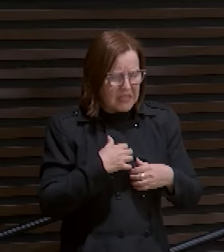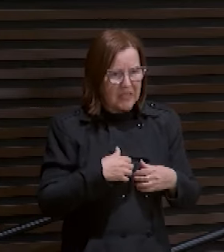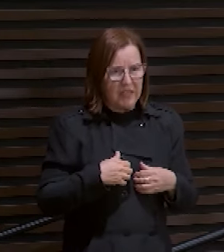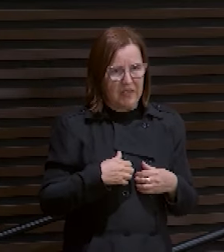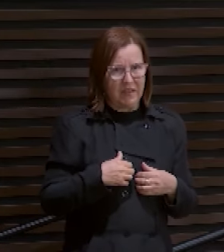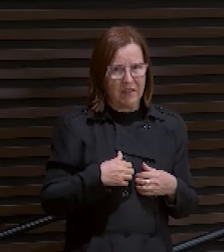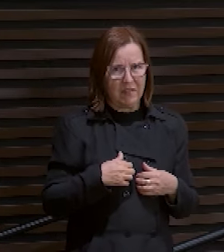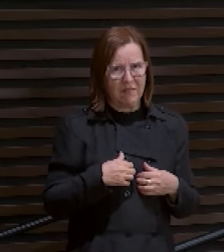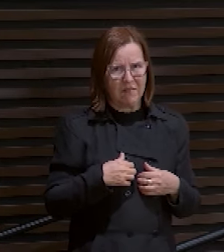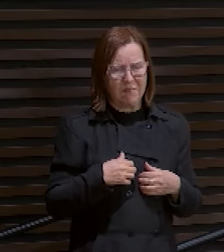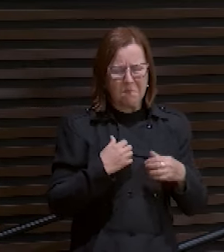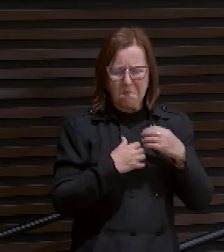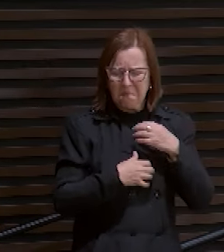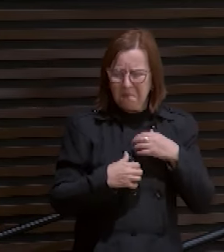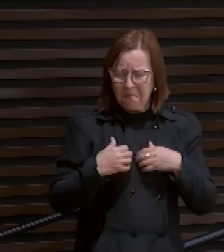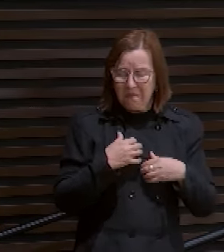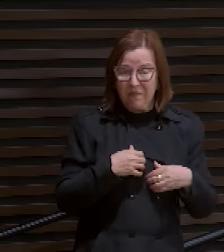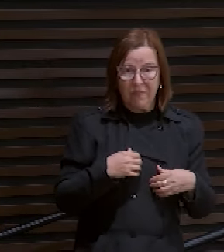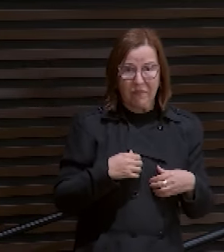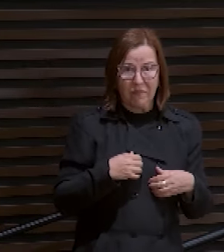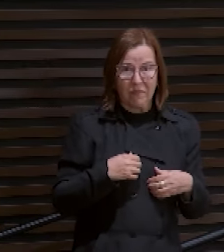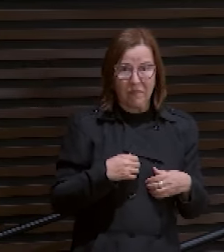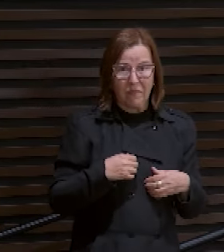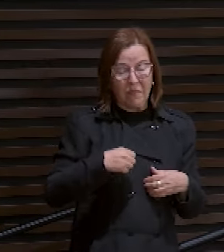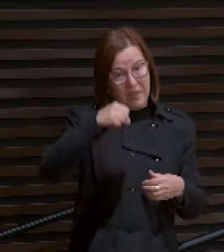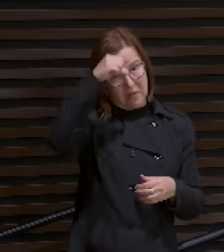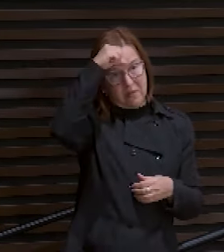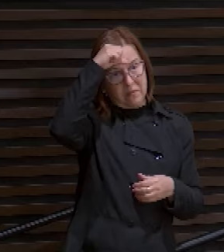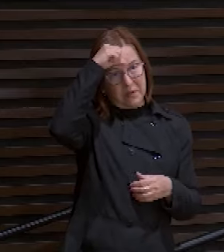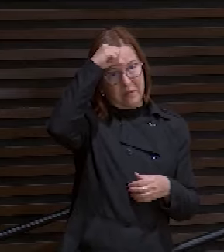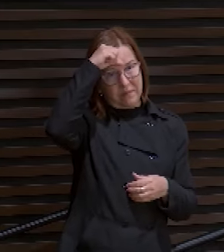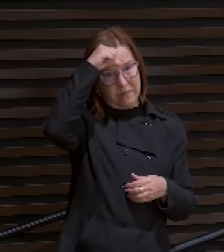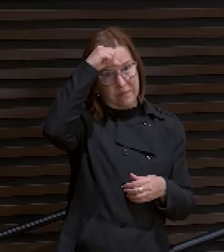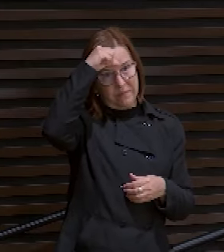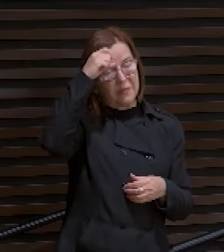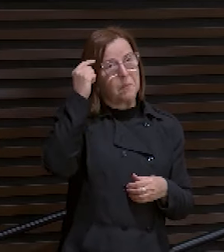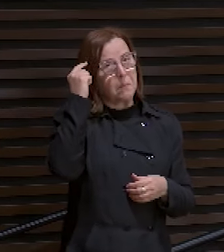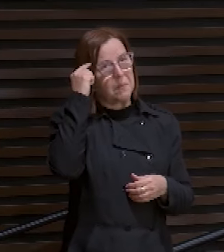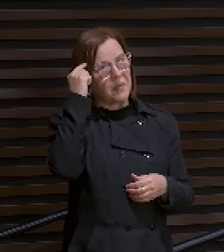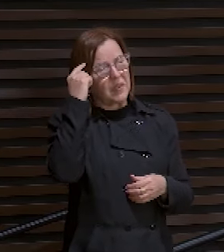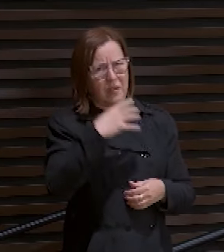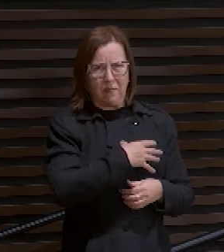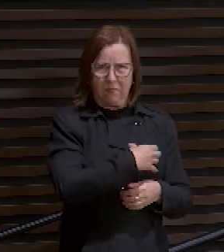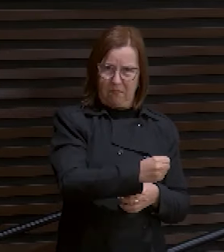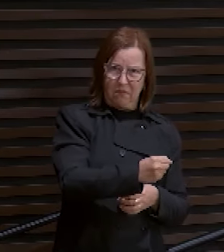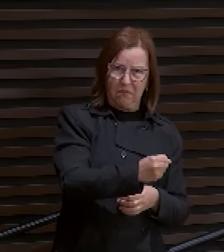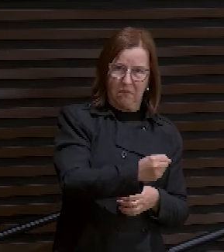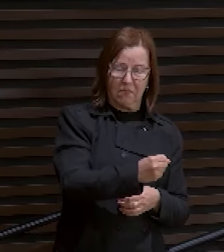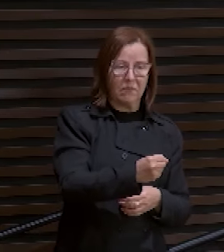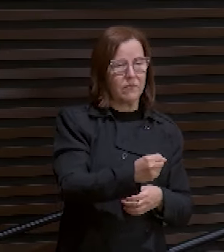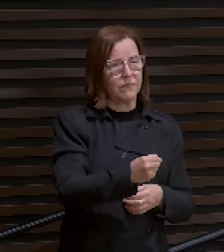Por angústias? Por depressão? Por pensamentos suicidas?